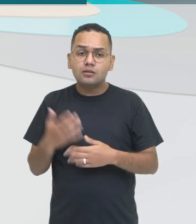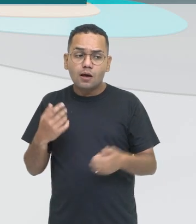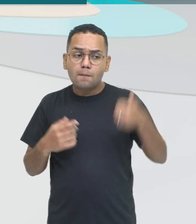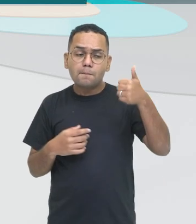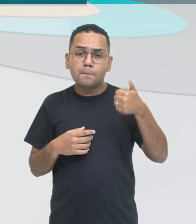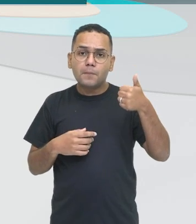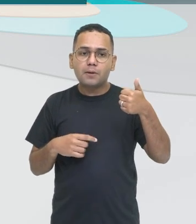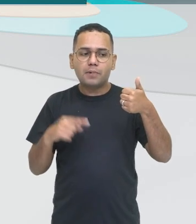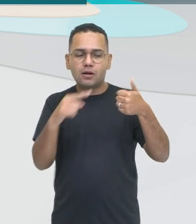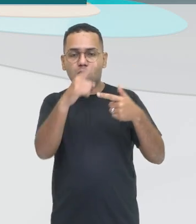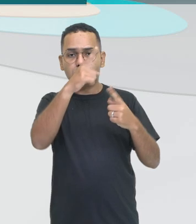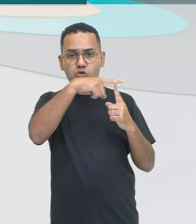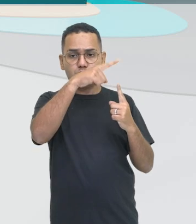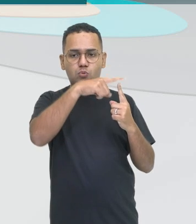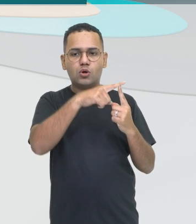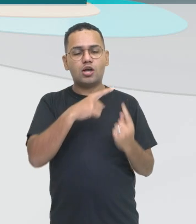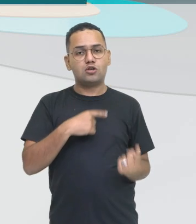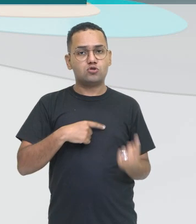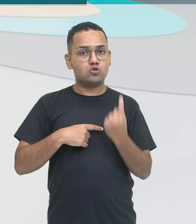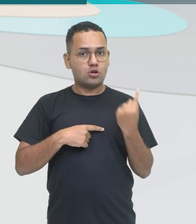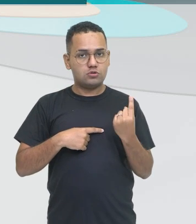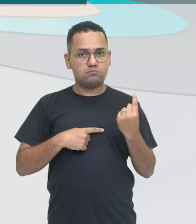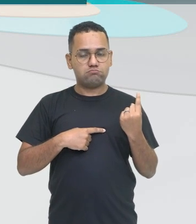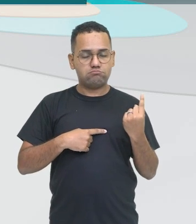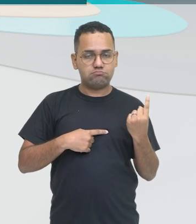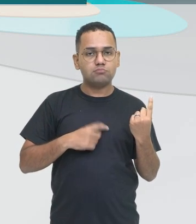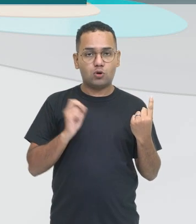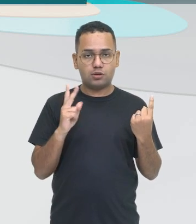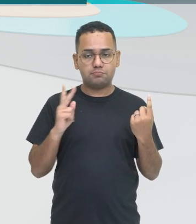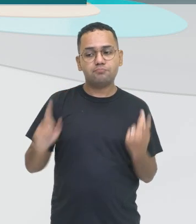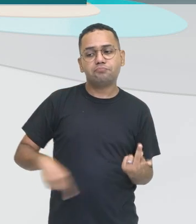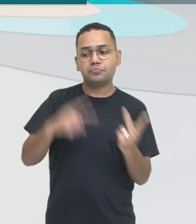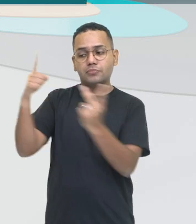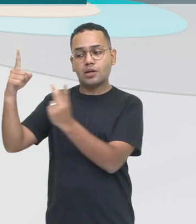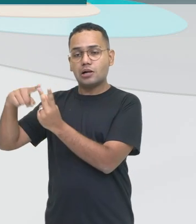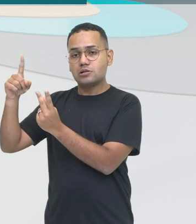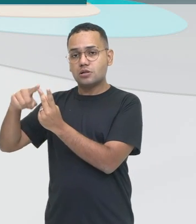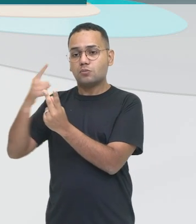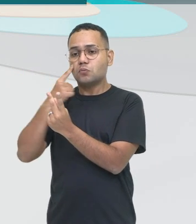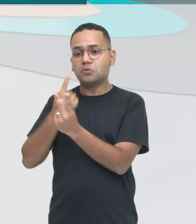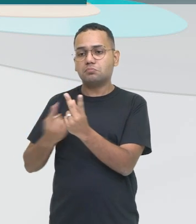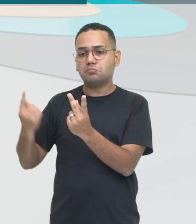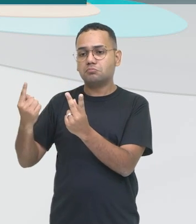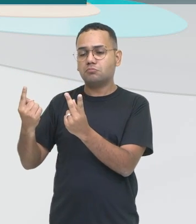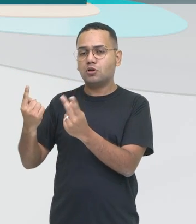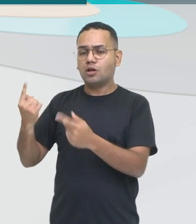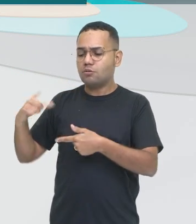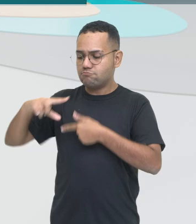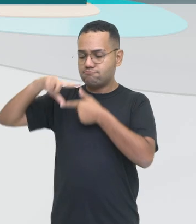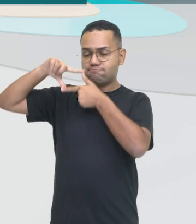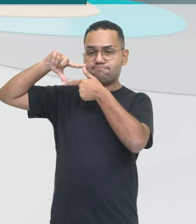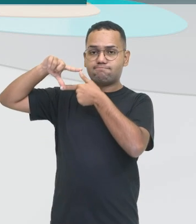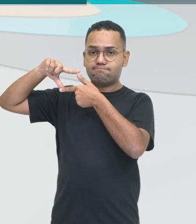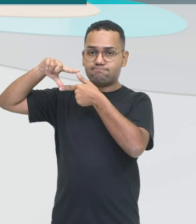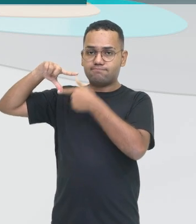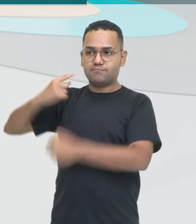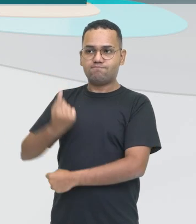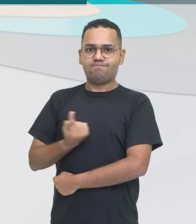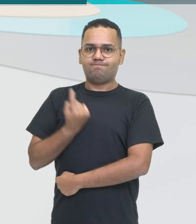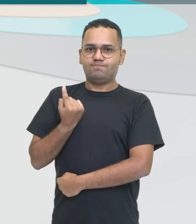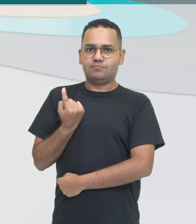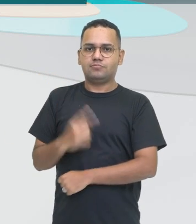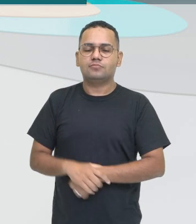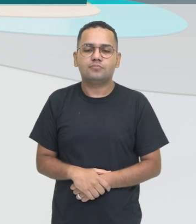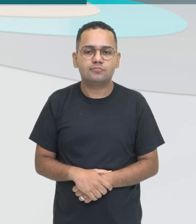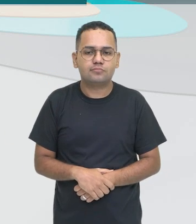significa sozinho ou sozinha. Quando eu utilizo, então, ou by myself, completamente sozinho, tá? Então, eu